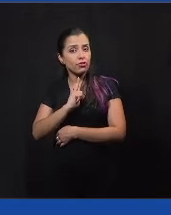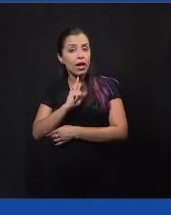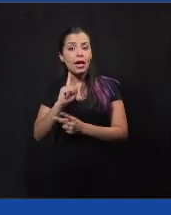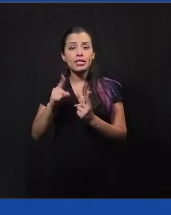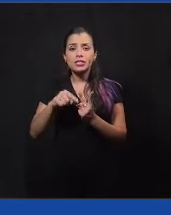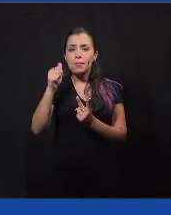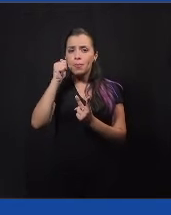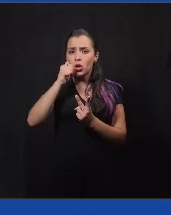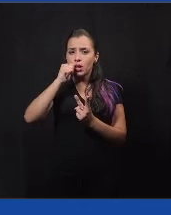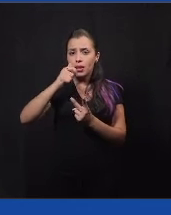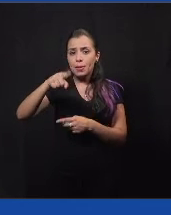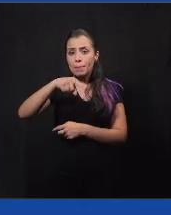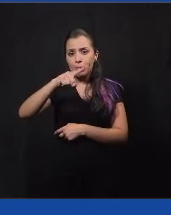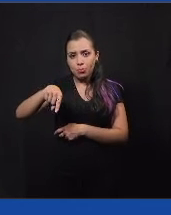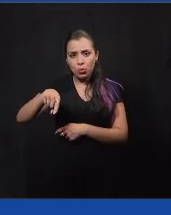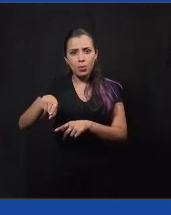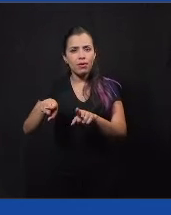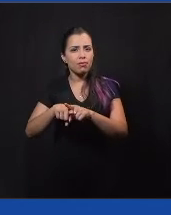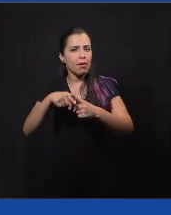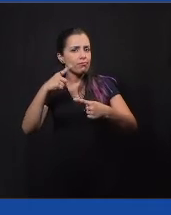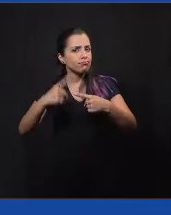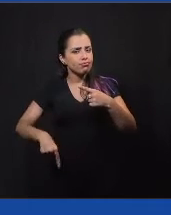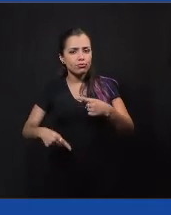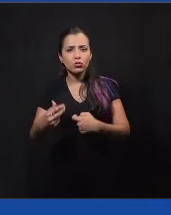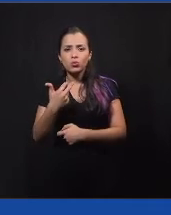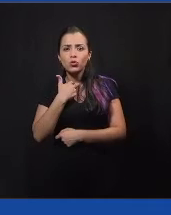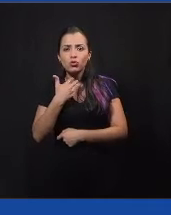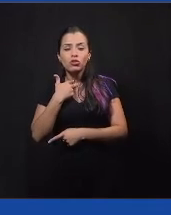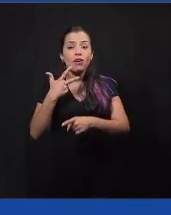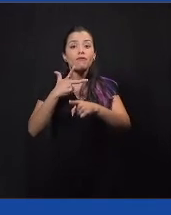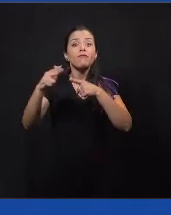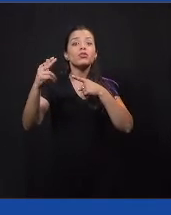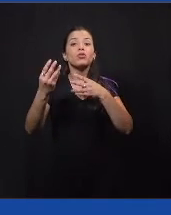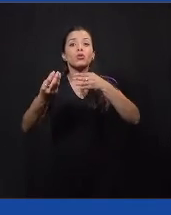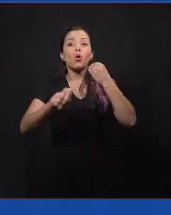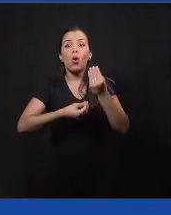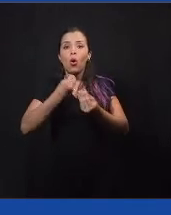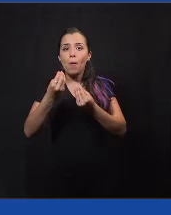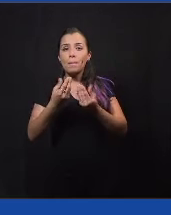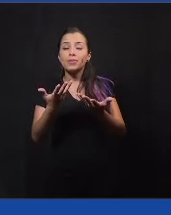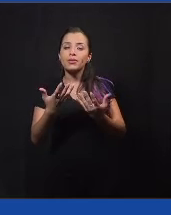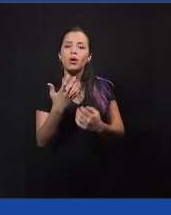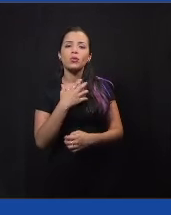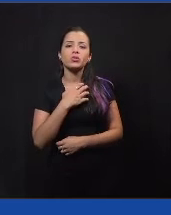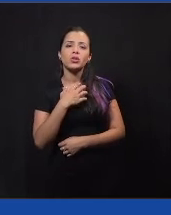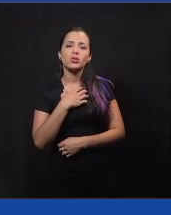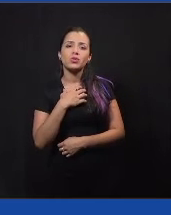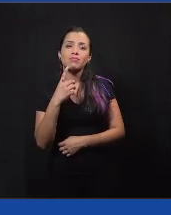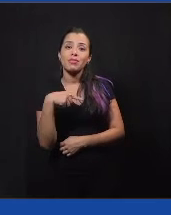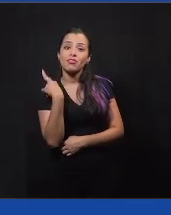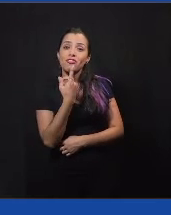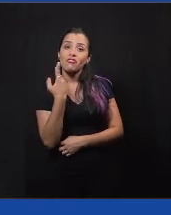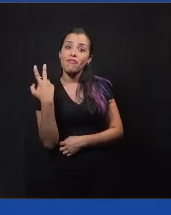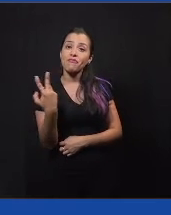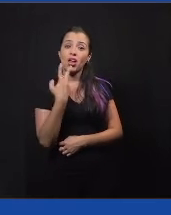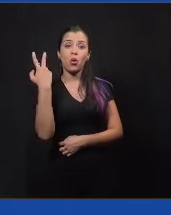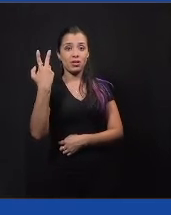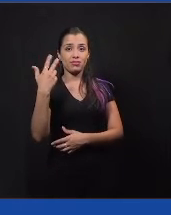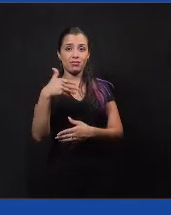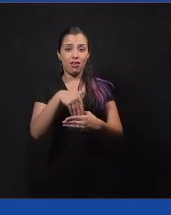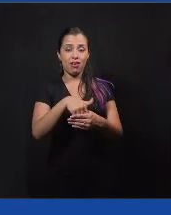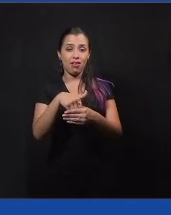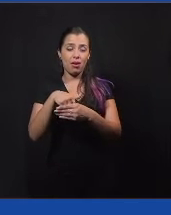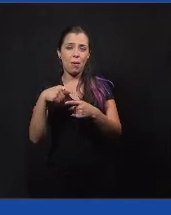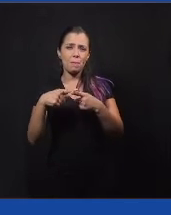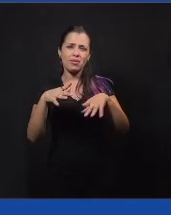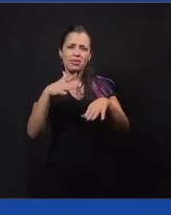votar, e como que foi essa conquista, que é uma forma da gente valorizar, né, a gente acha que, ah, é